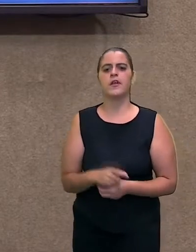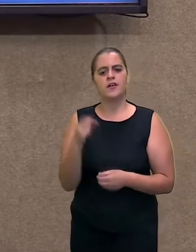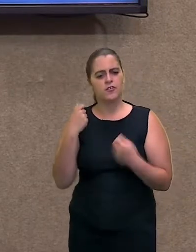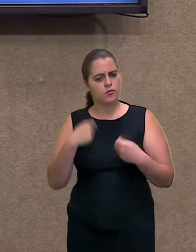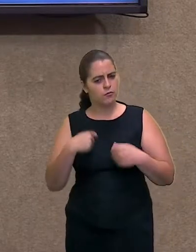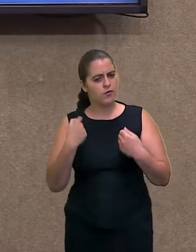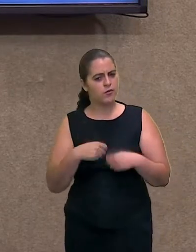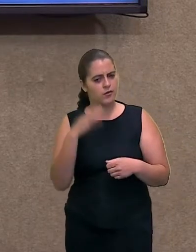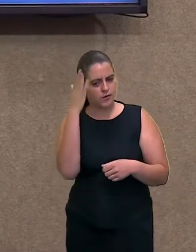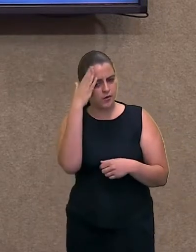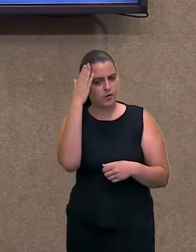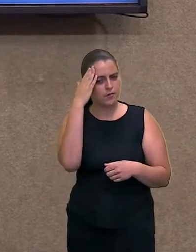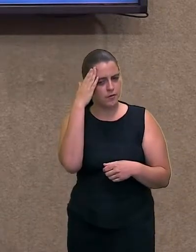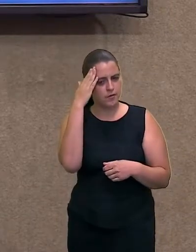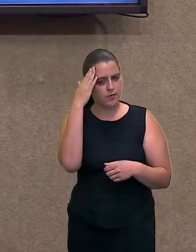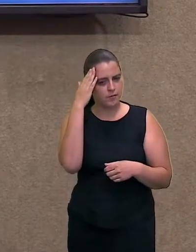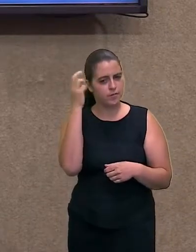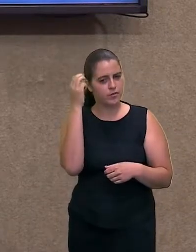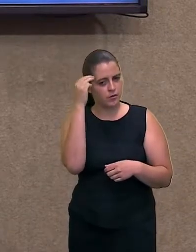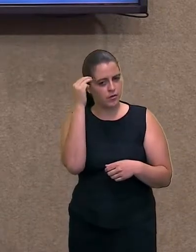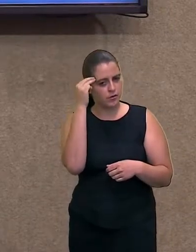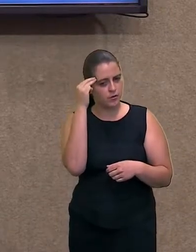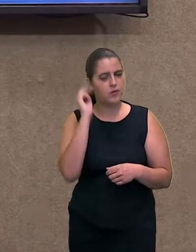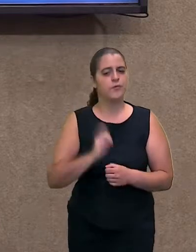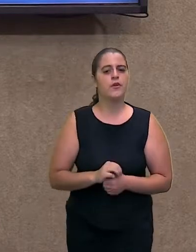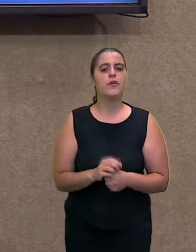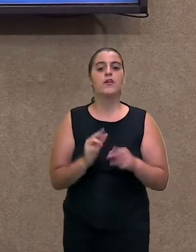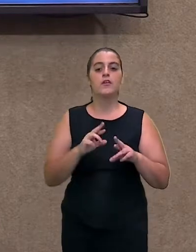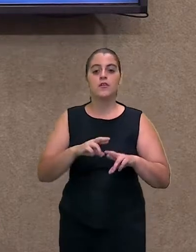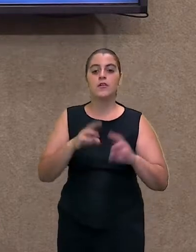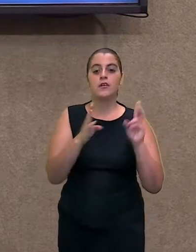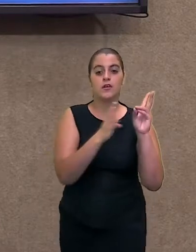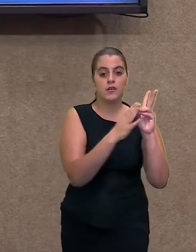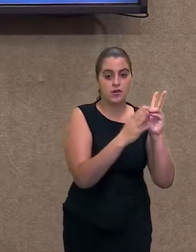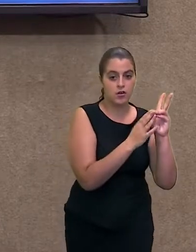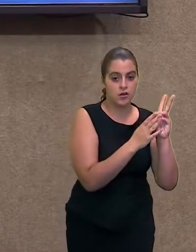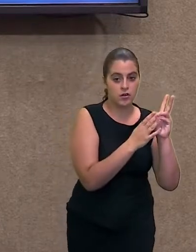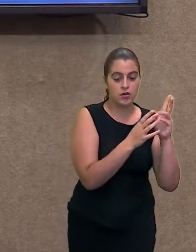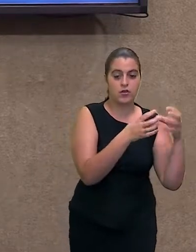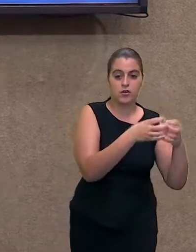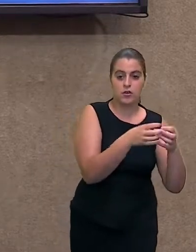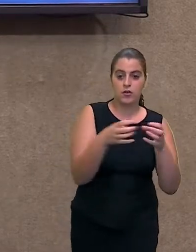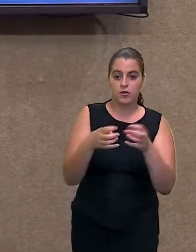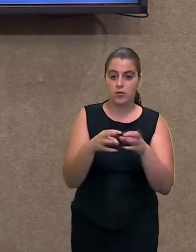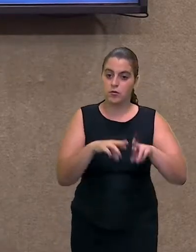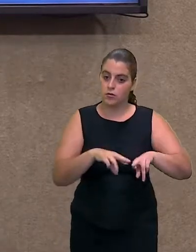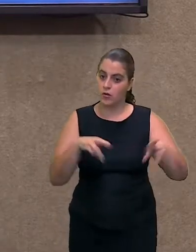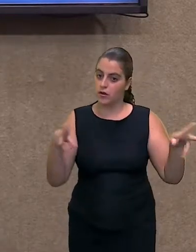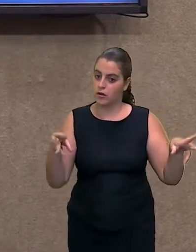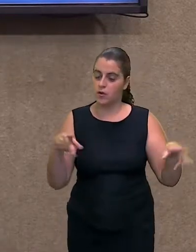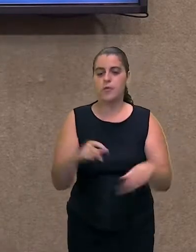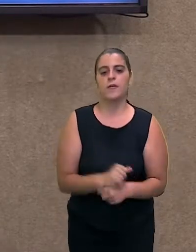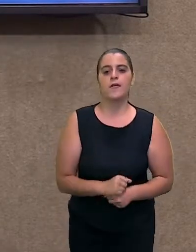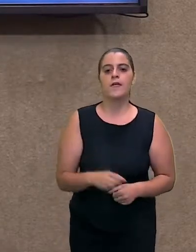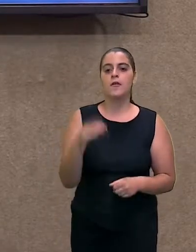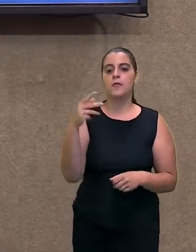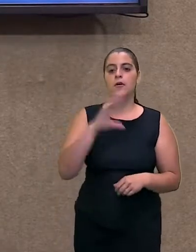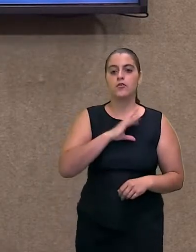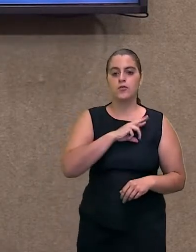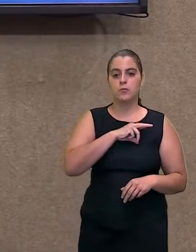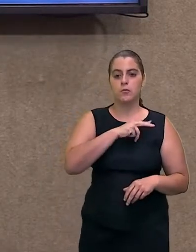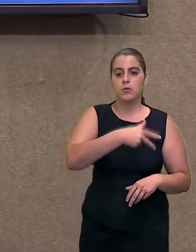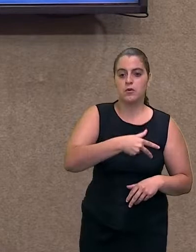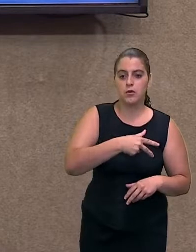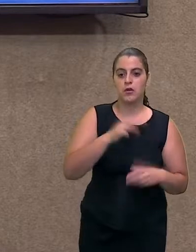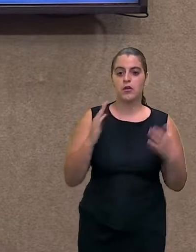precisa de memorizar e guardar. Que índio não é tudo igual. Mas os portugueses, quando